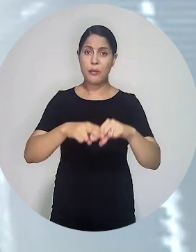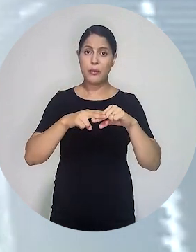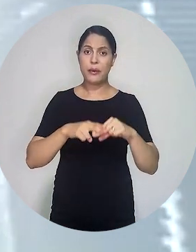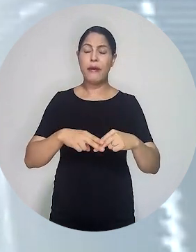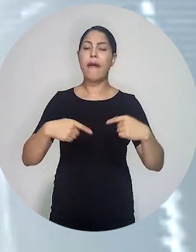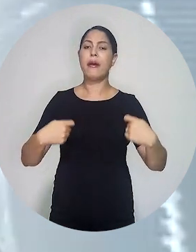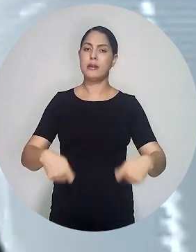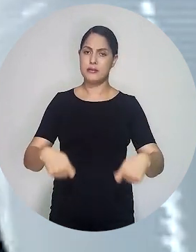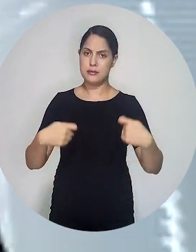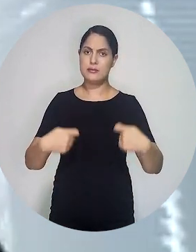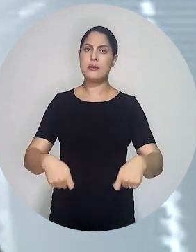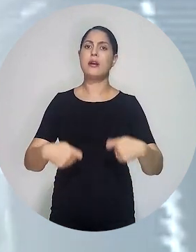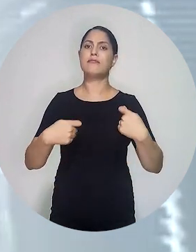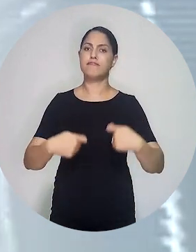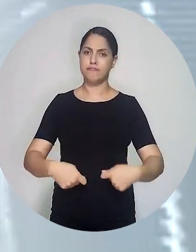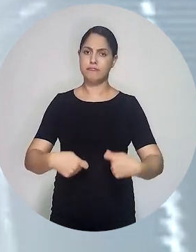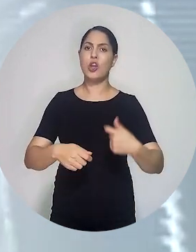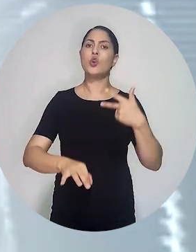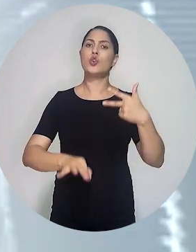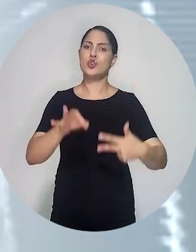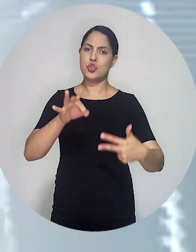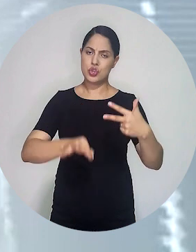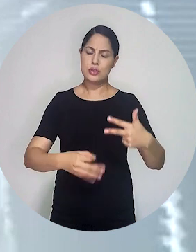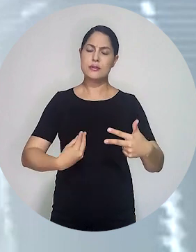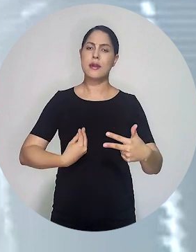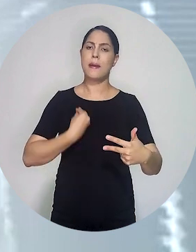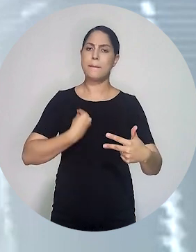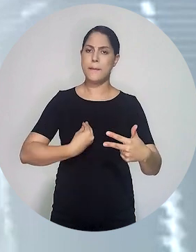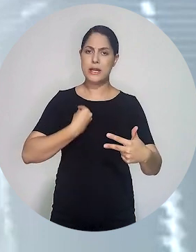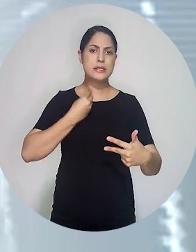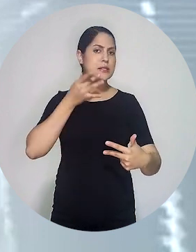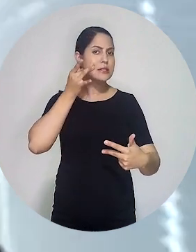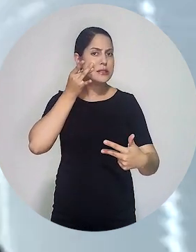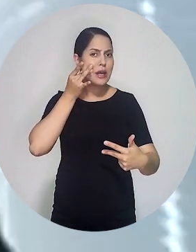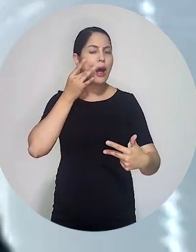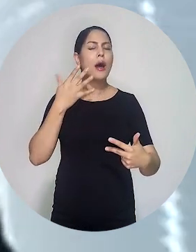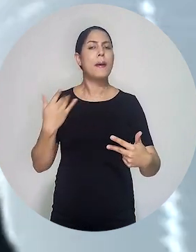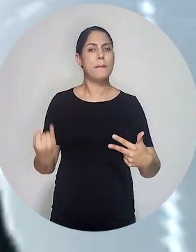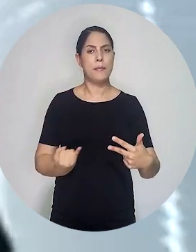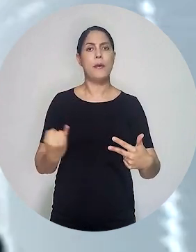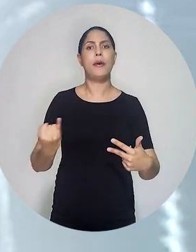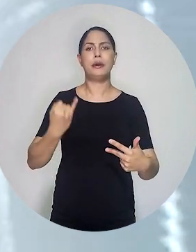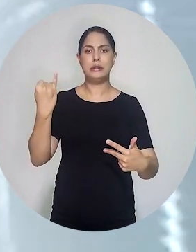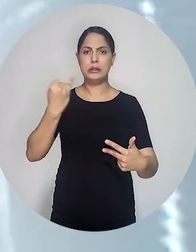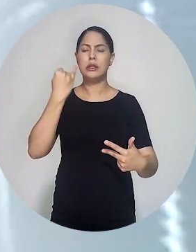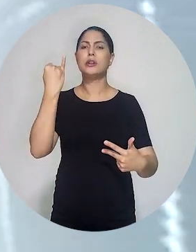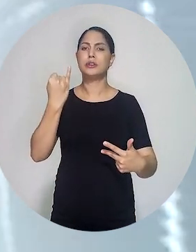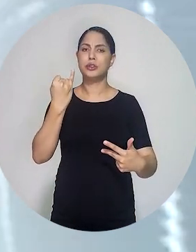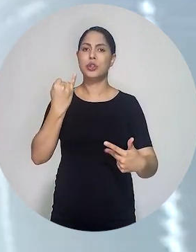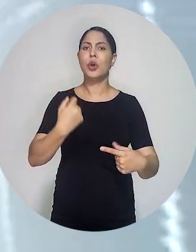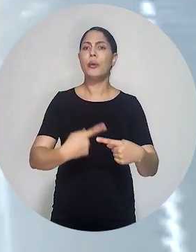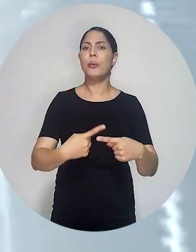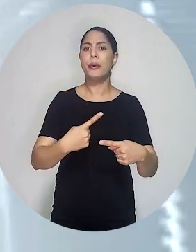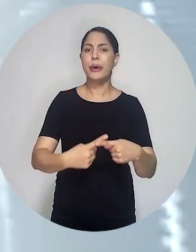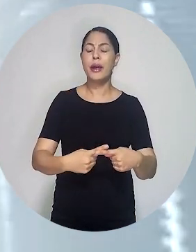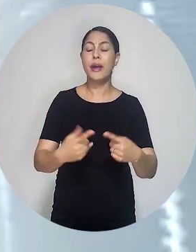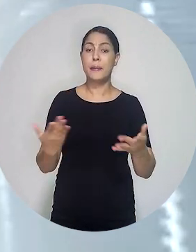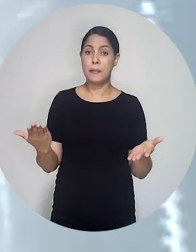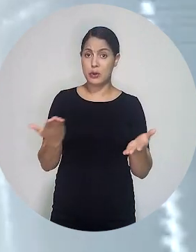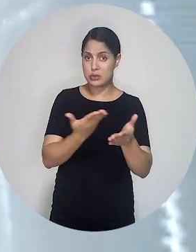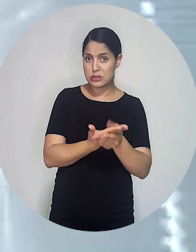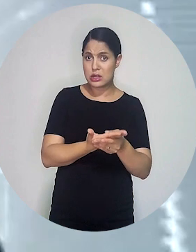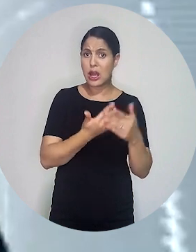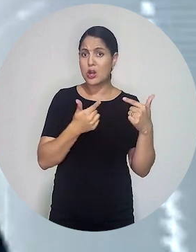nos fóruns, com a necessidade de que a magistratura lá esteja presente, a presença da magistratura,